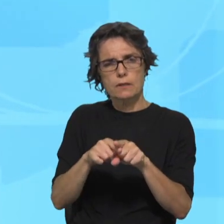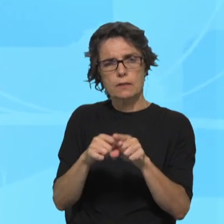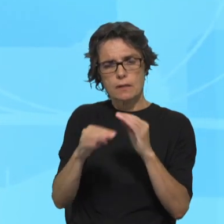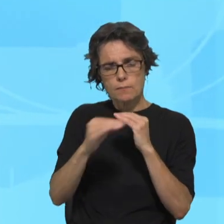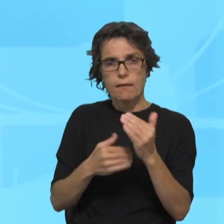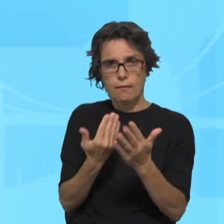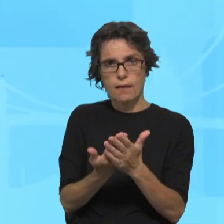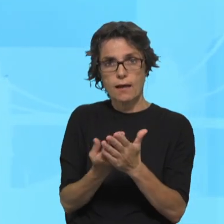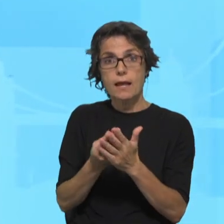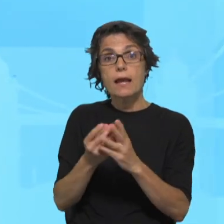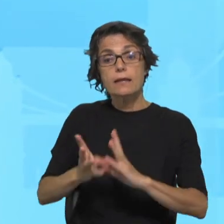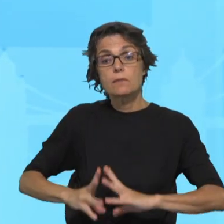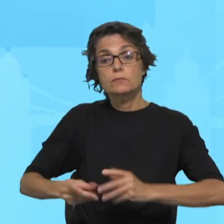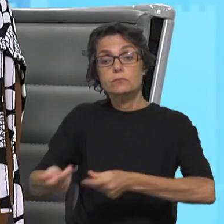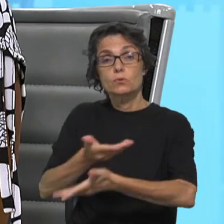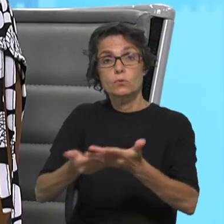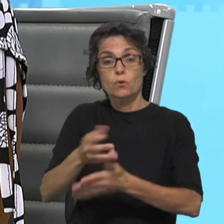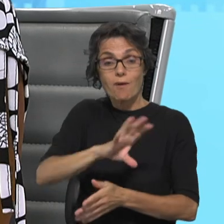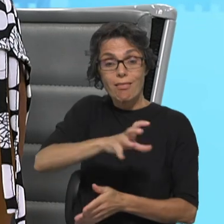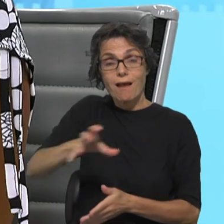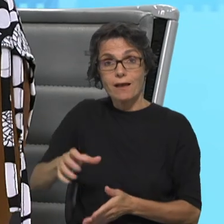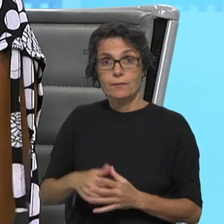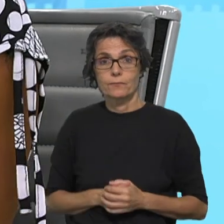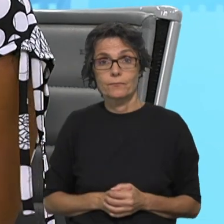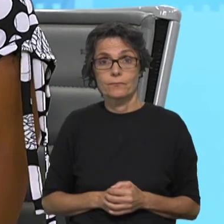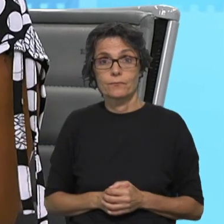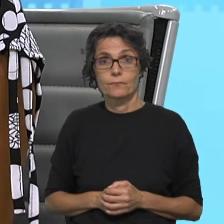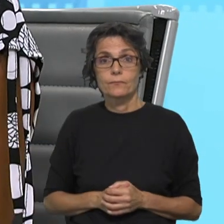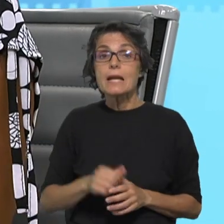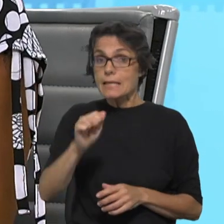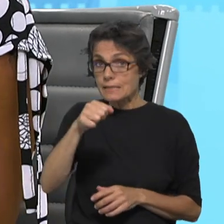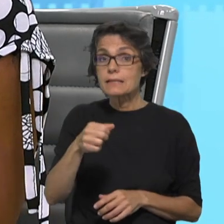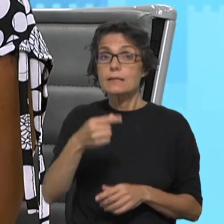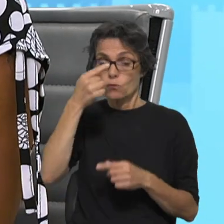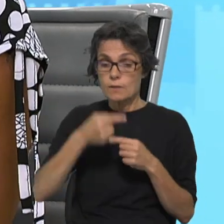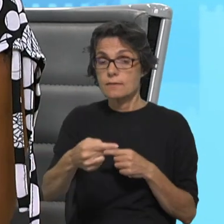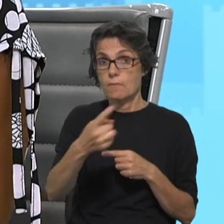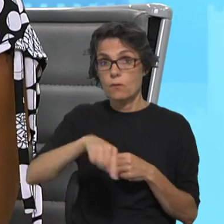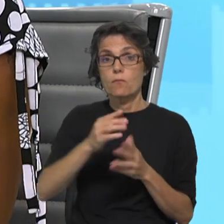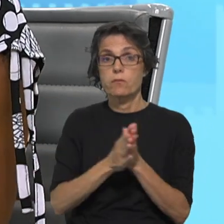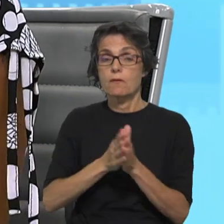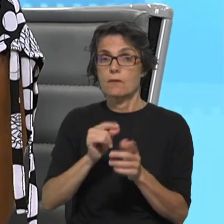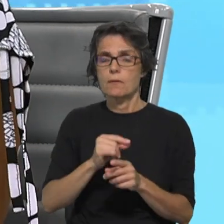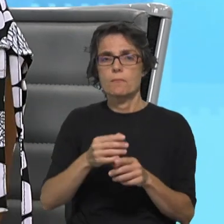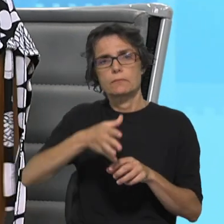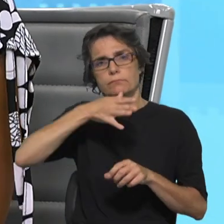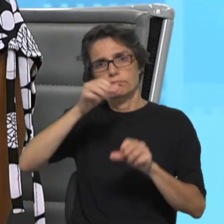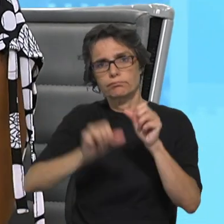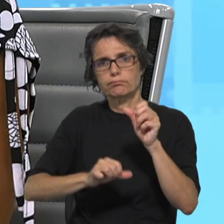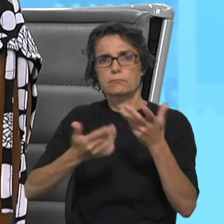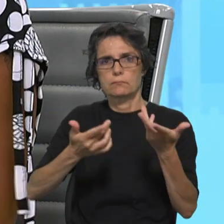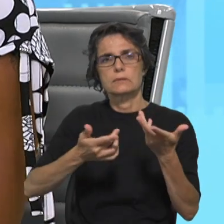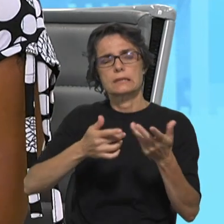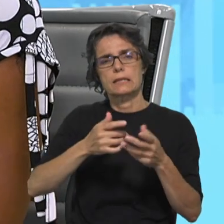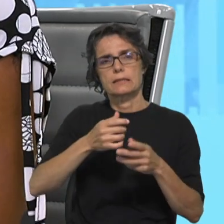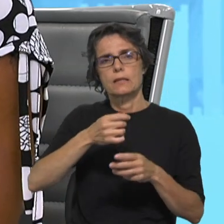económico destas zonas do mundo. Eu diria que sim, que a mensagem... Nós aproveitamos a semana também para lançar a mensagem do Santo Pátrio, que foi lançada em